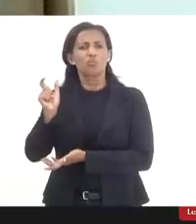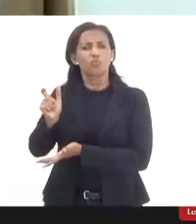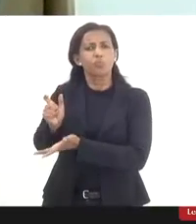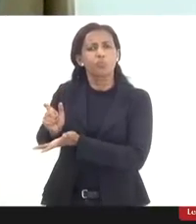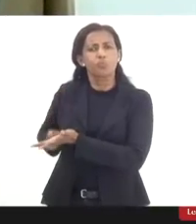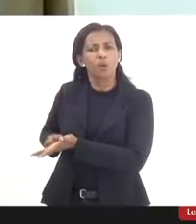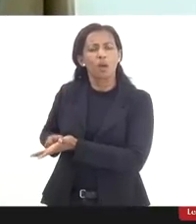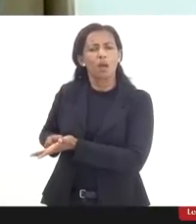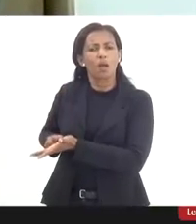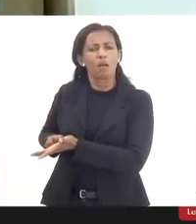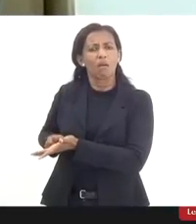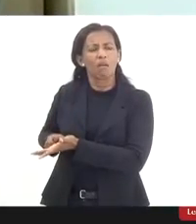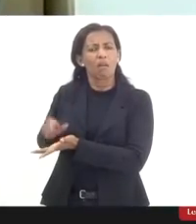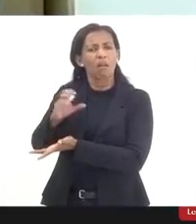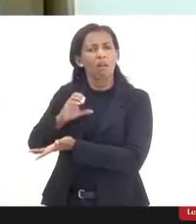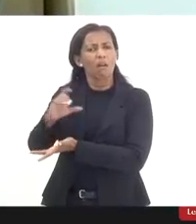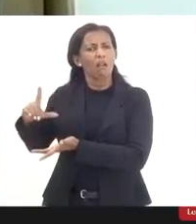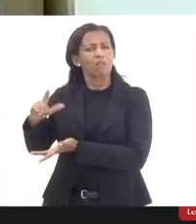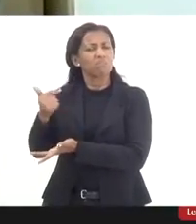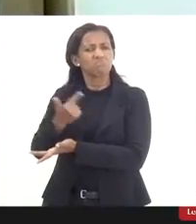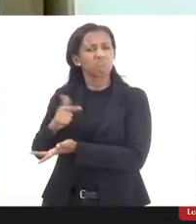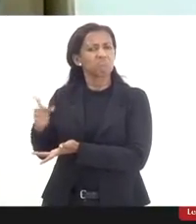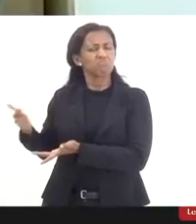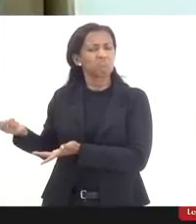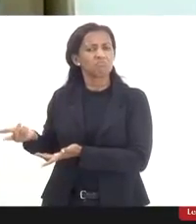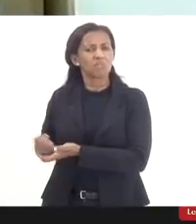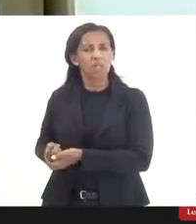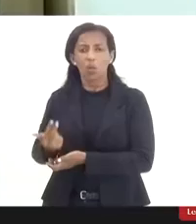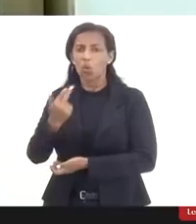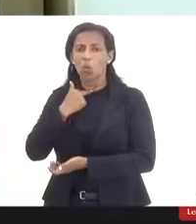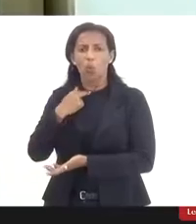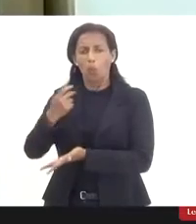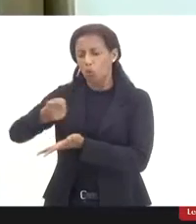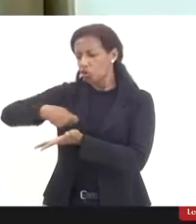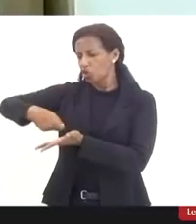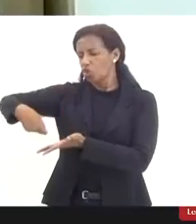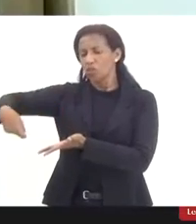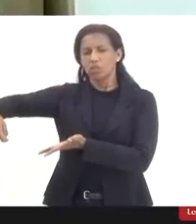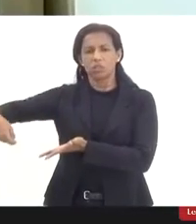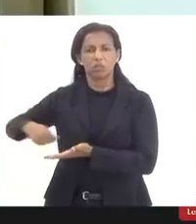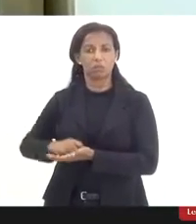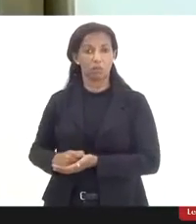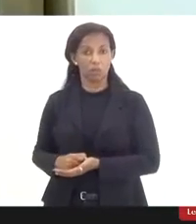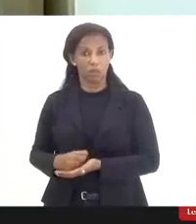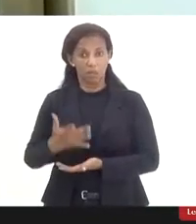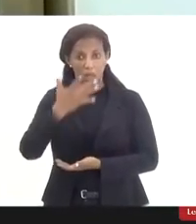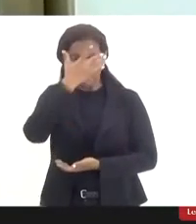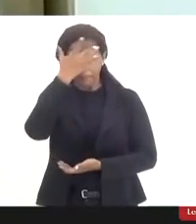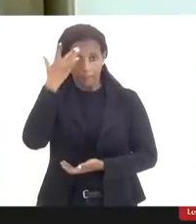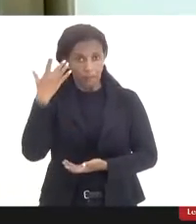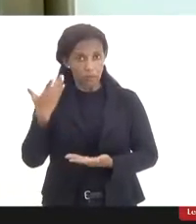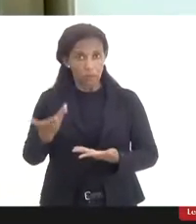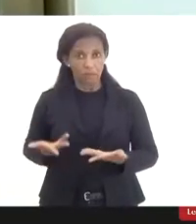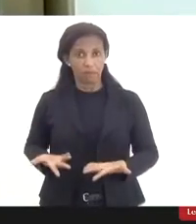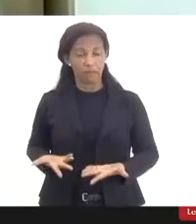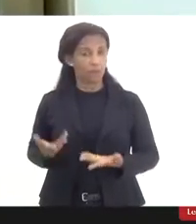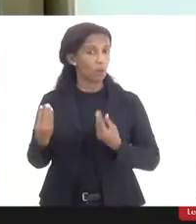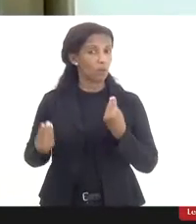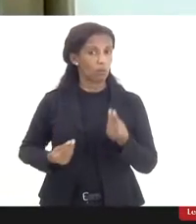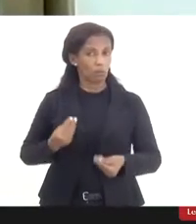dessa classificação e eu não vou poder escrever e aí o paciente fica assim